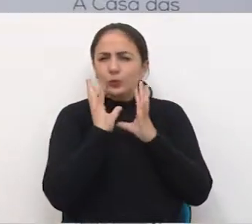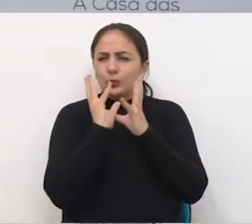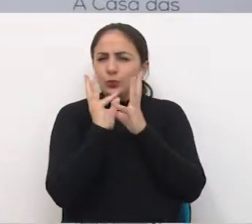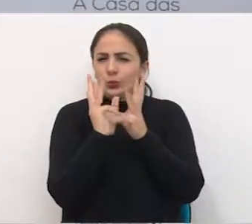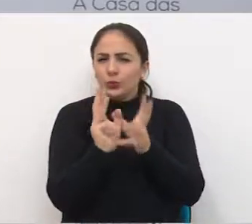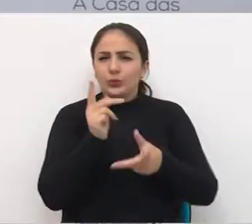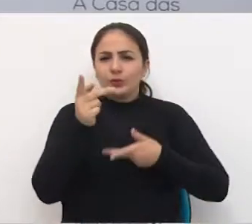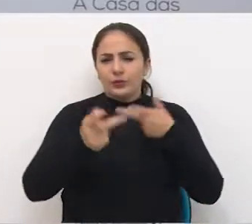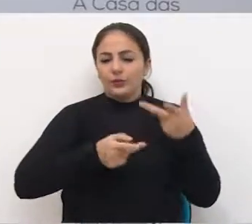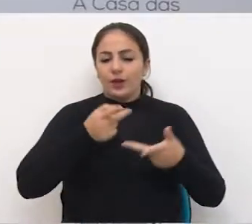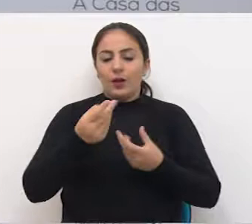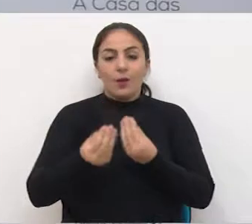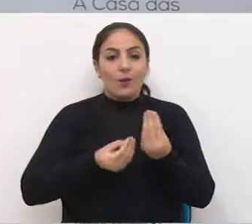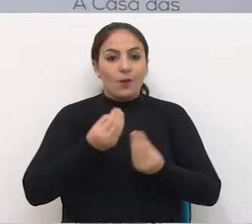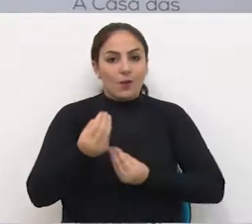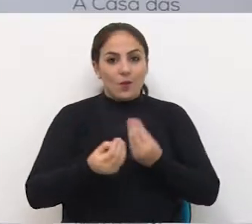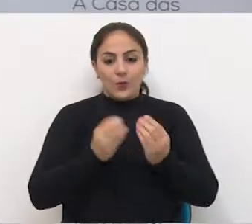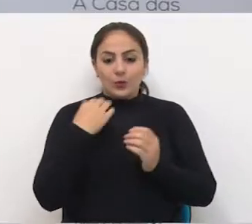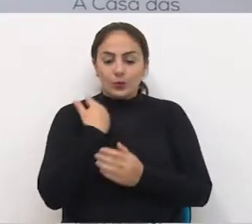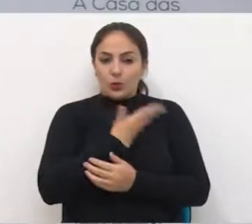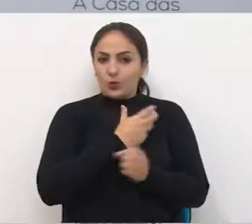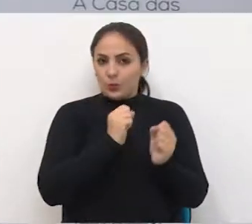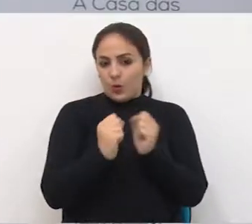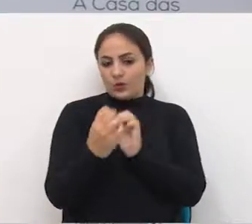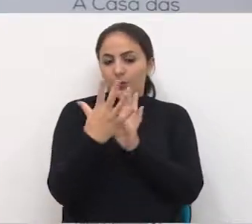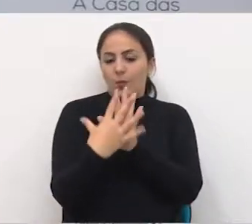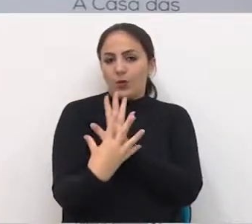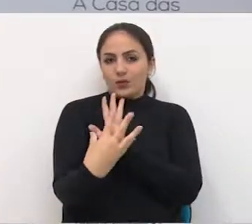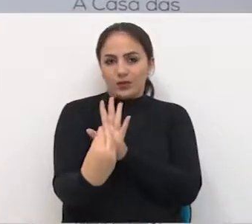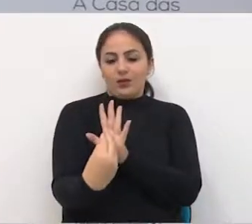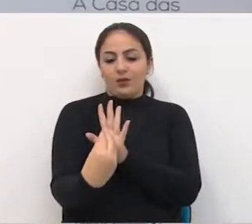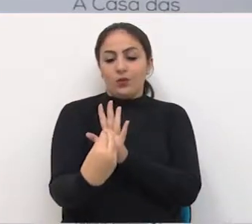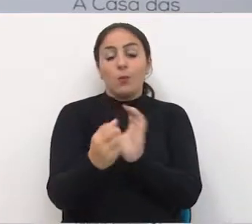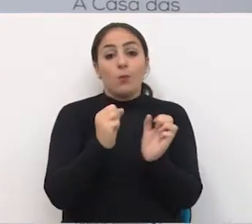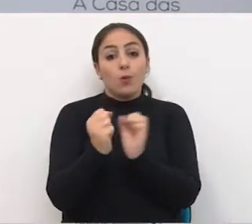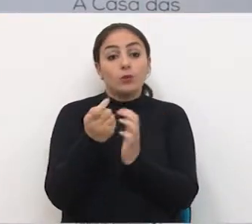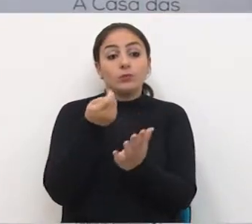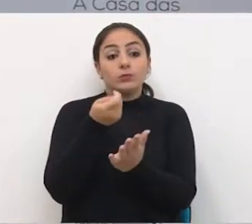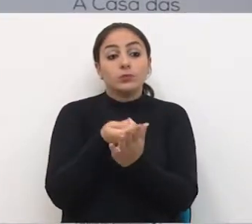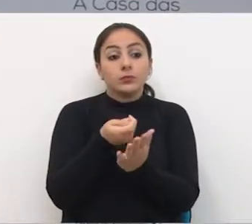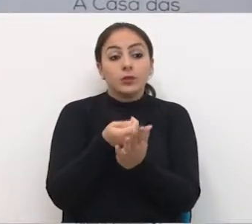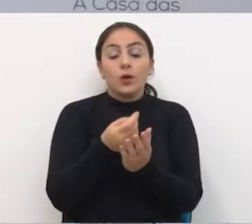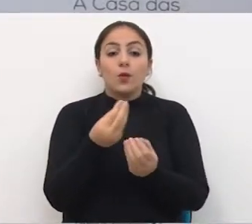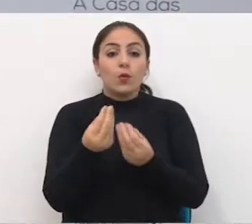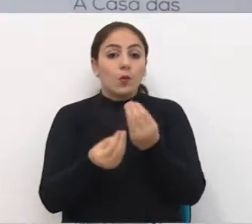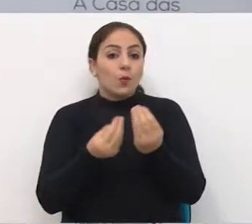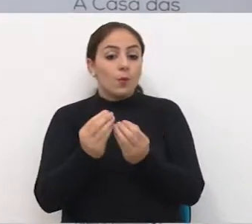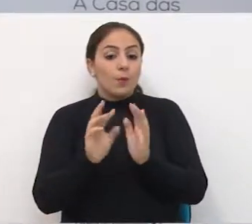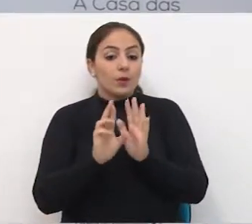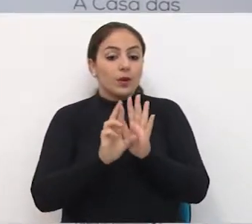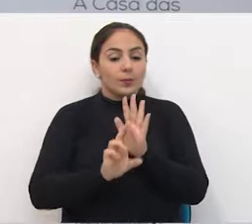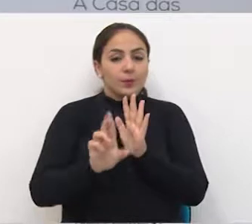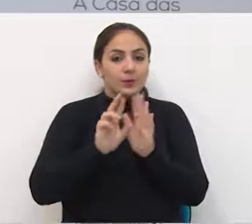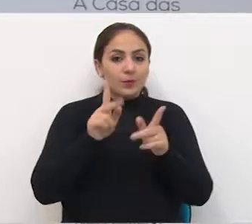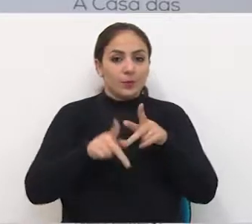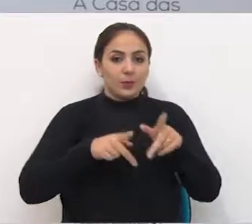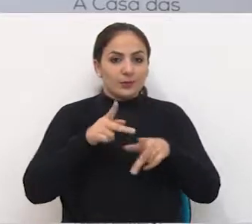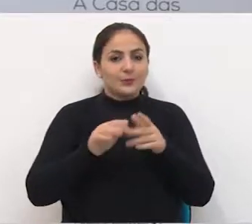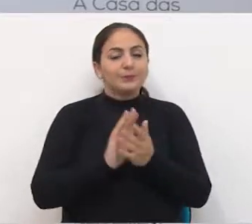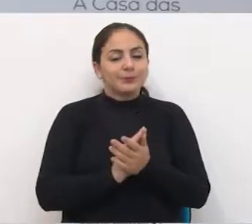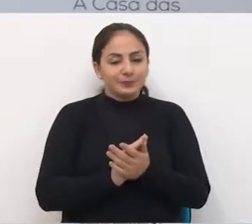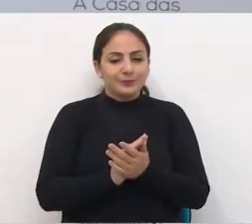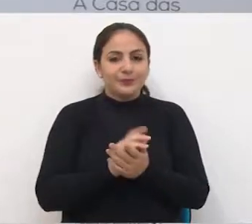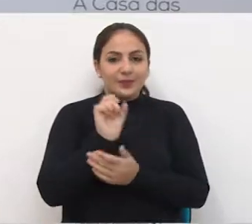Do que a gente pode ser exemplo, do que a gente pode cobrar, do que a gente pode representar a população.